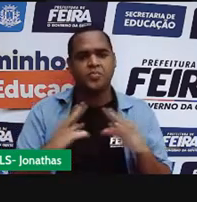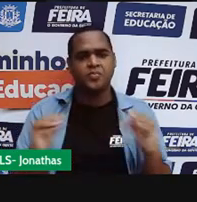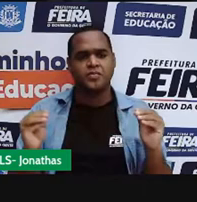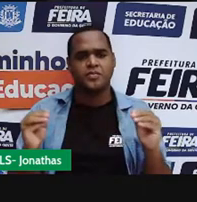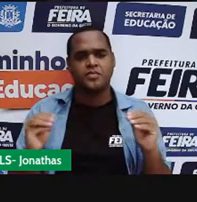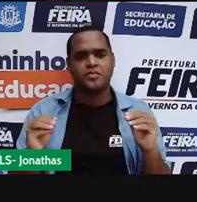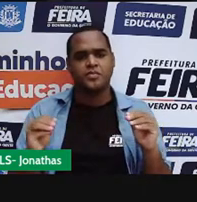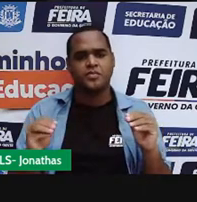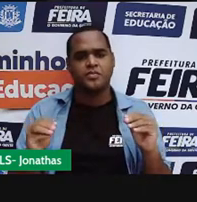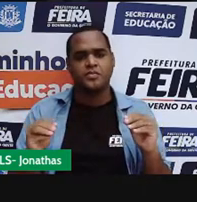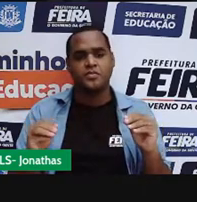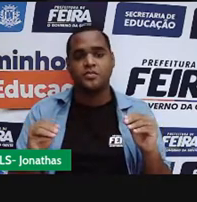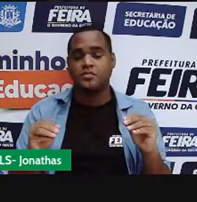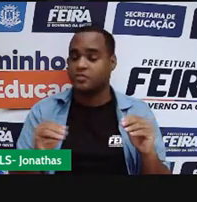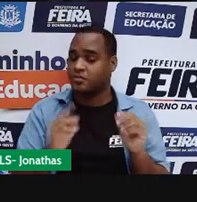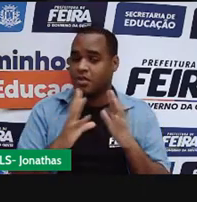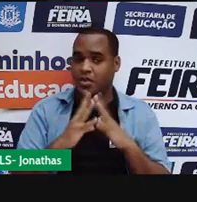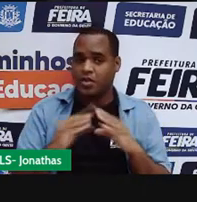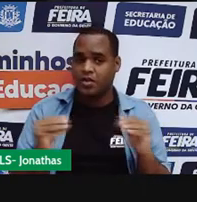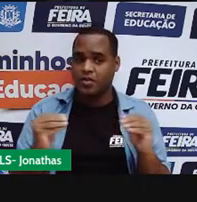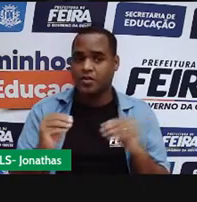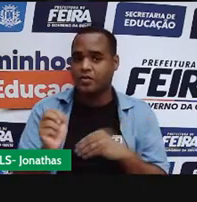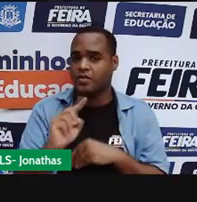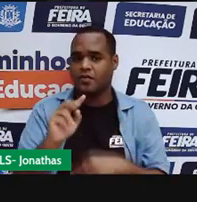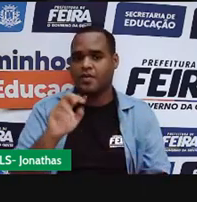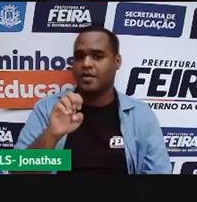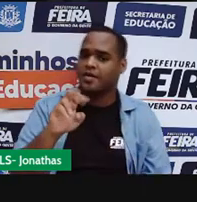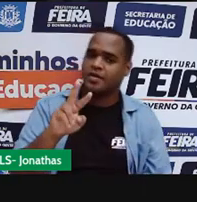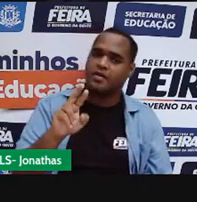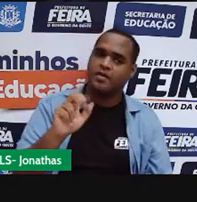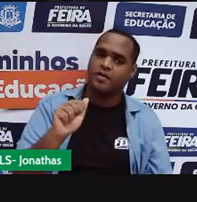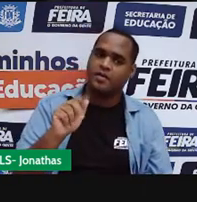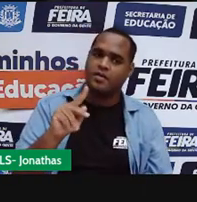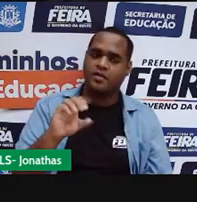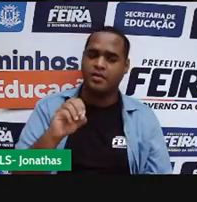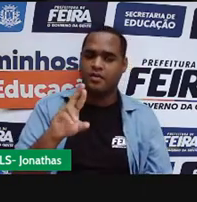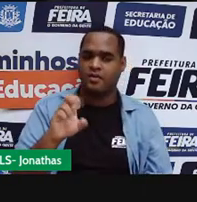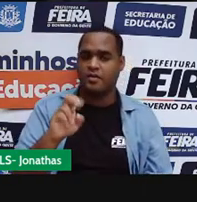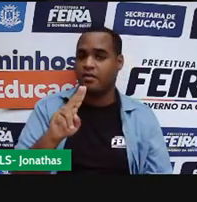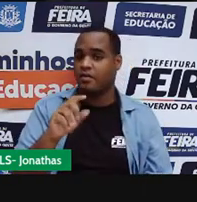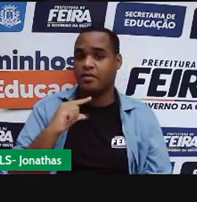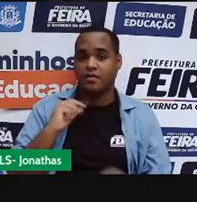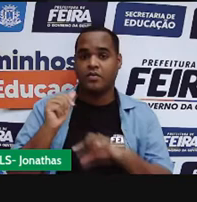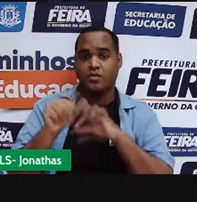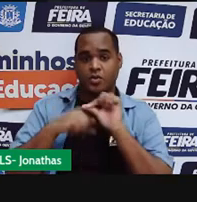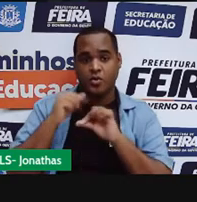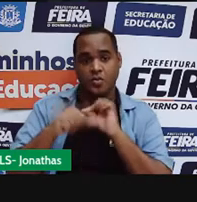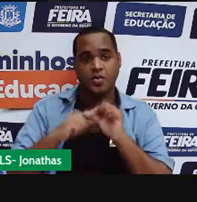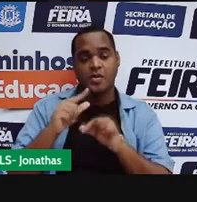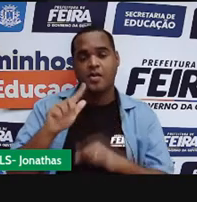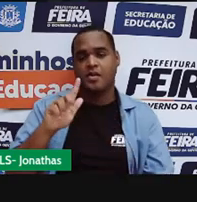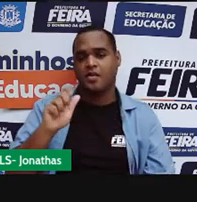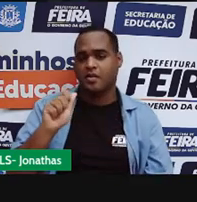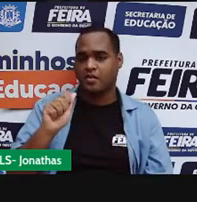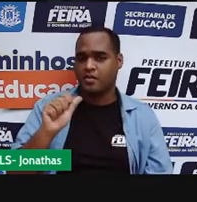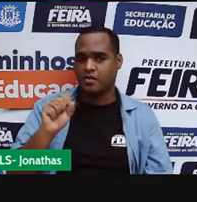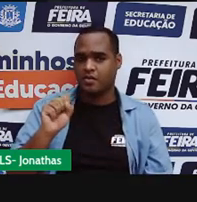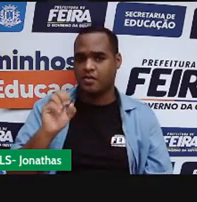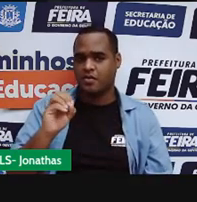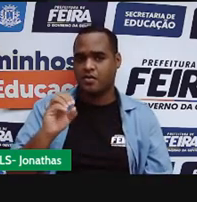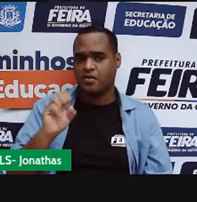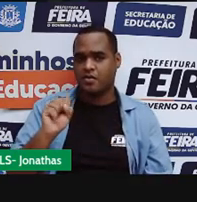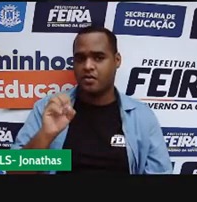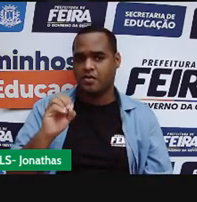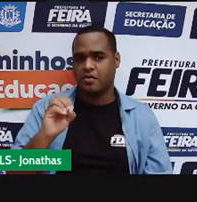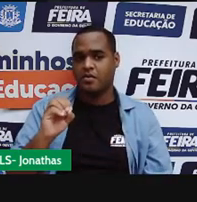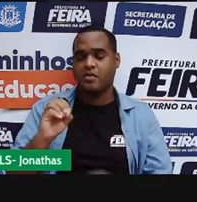verdade, ela não sumiu. Ela evaporou. Ela passou do estado sólido, que era a bolinha, para o estado gasoso. Aí, naquele momento,